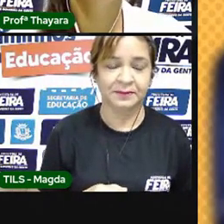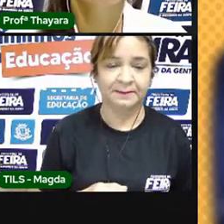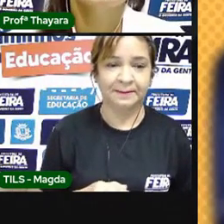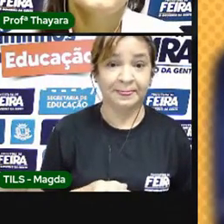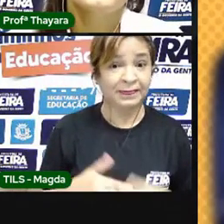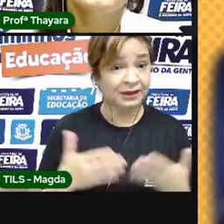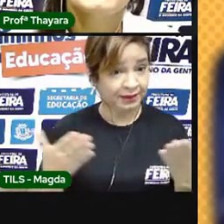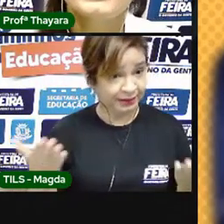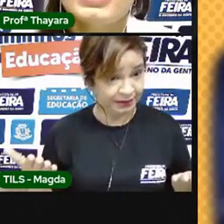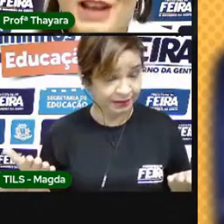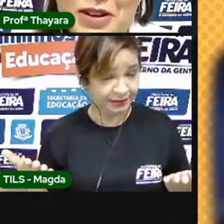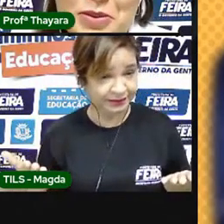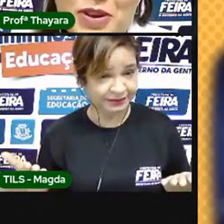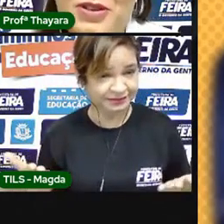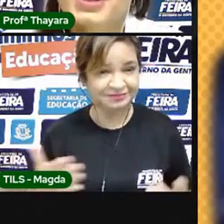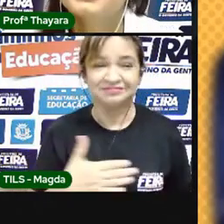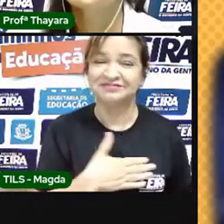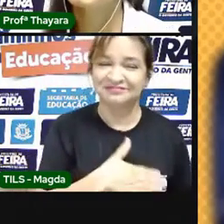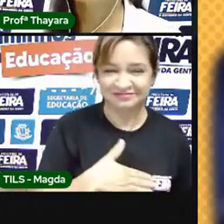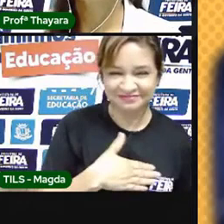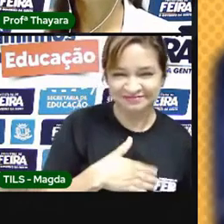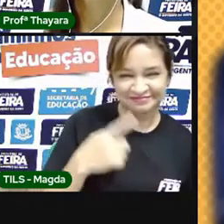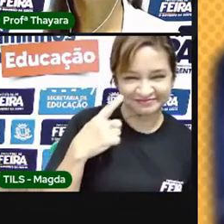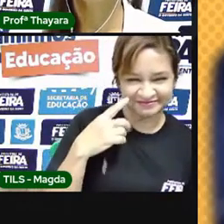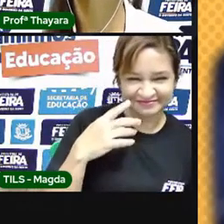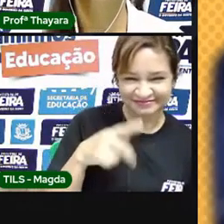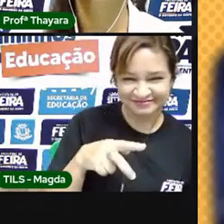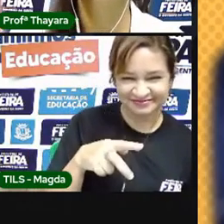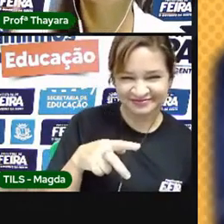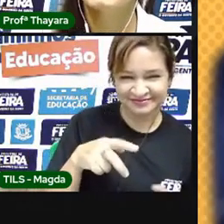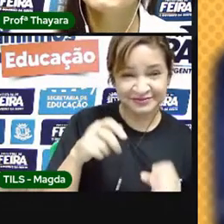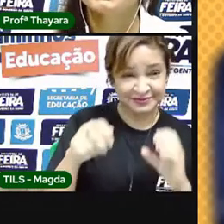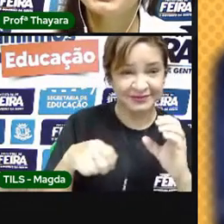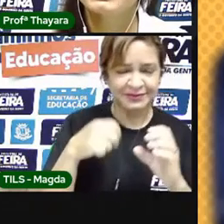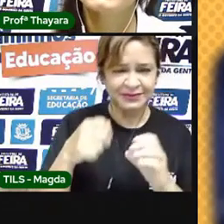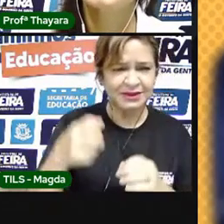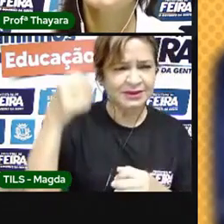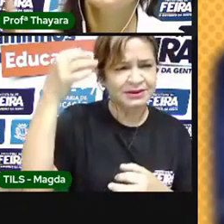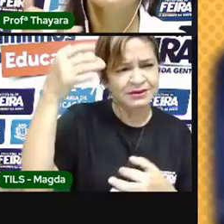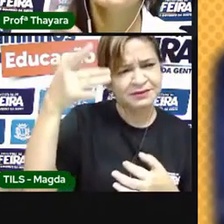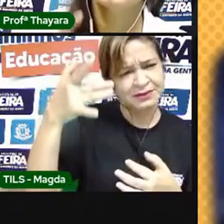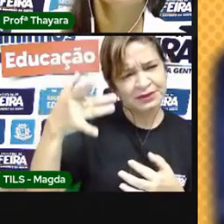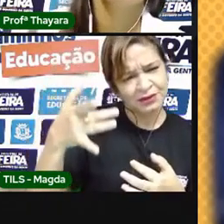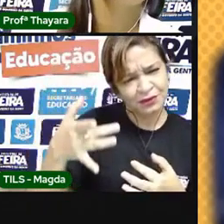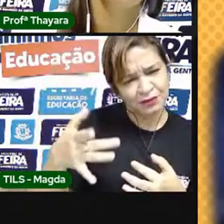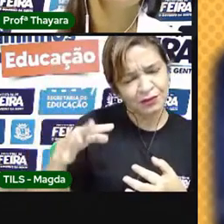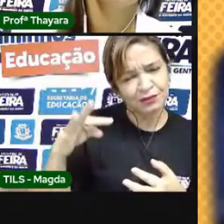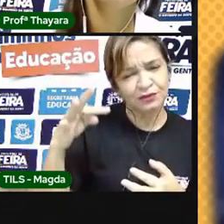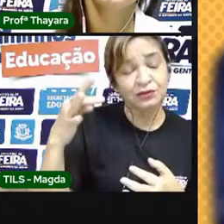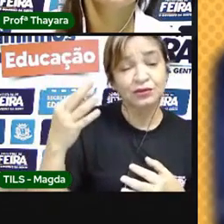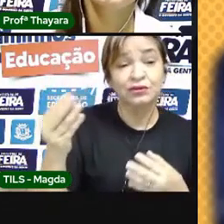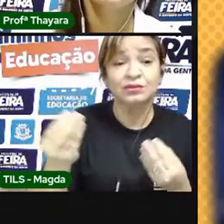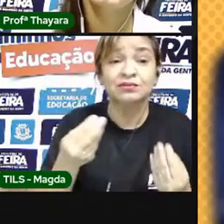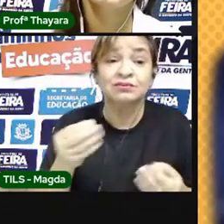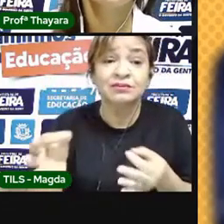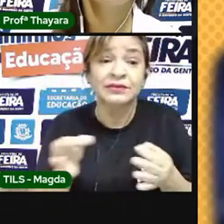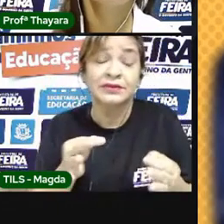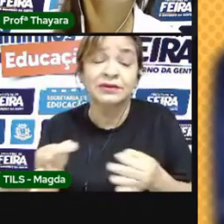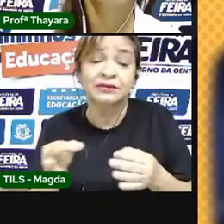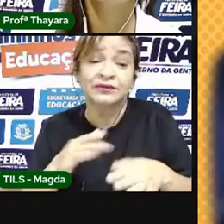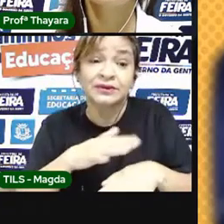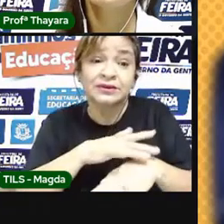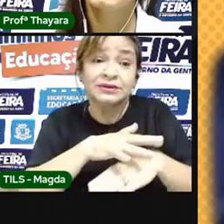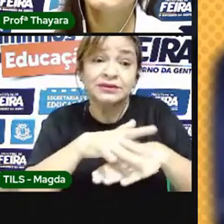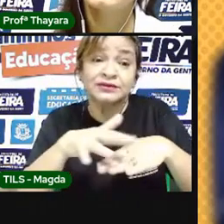E aí, pessoal, vocês gostaram do professor B. Tyson? Ele explicou direitinho para a gente como é que é formada essa atmosfera.